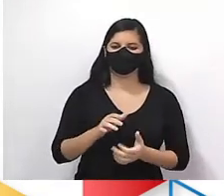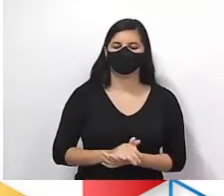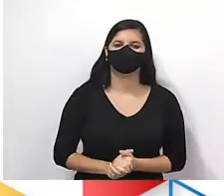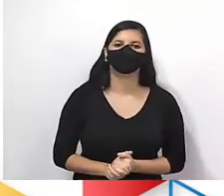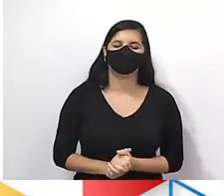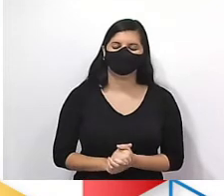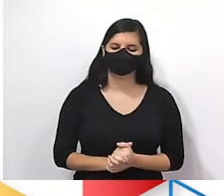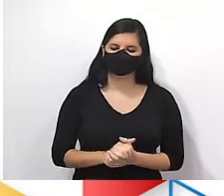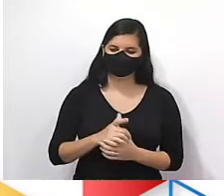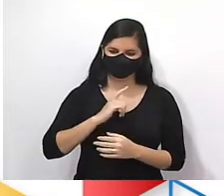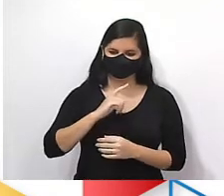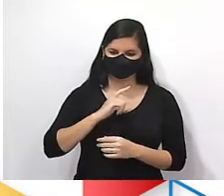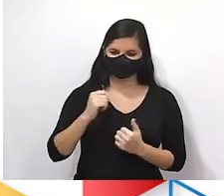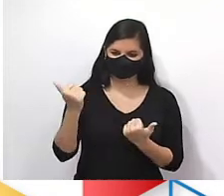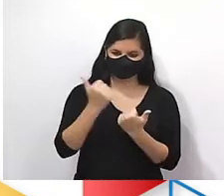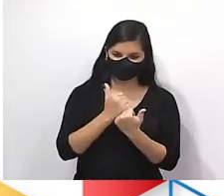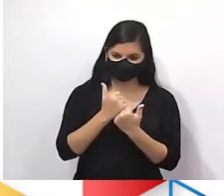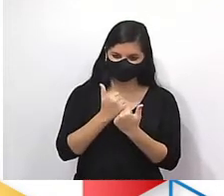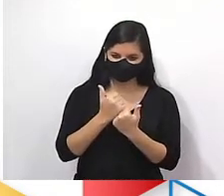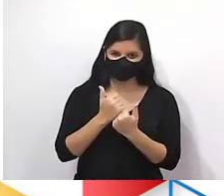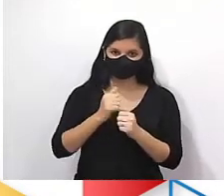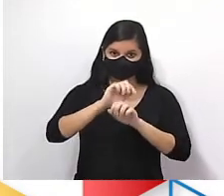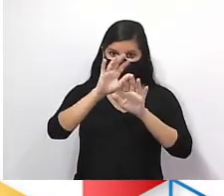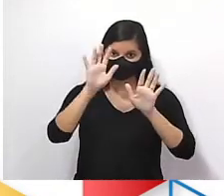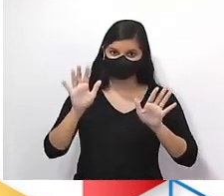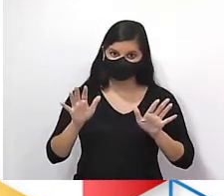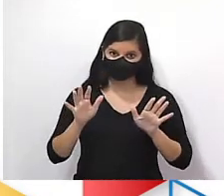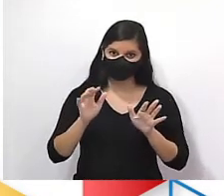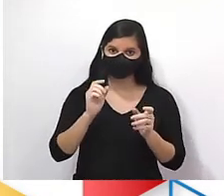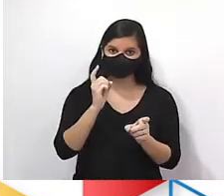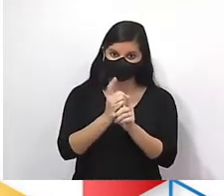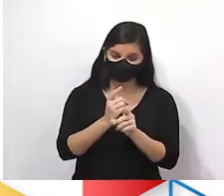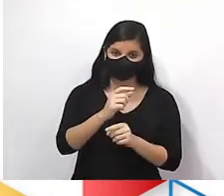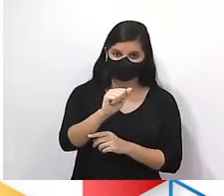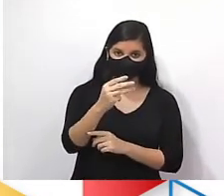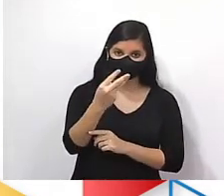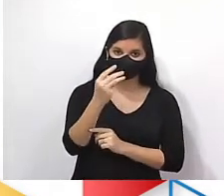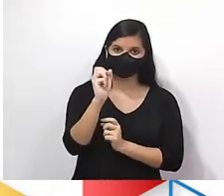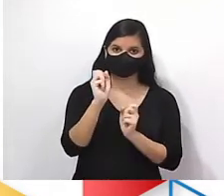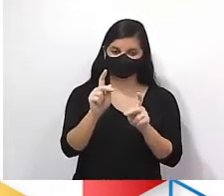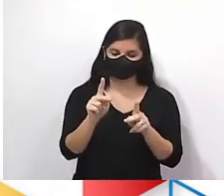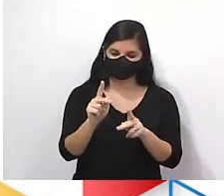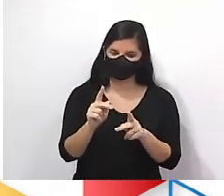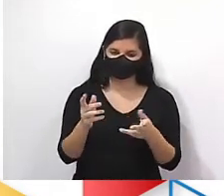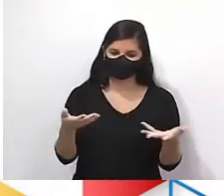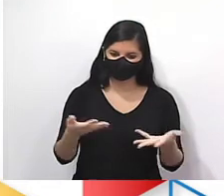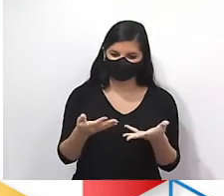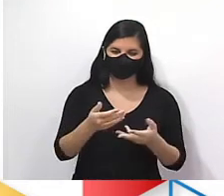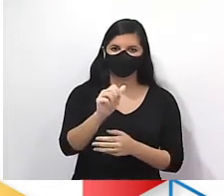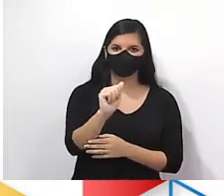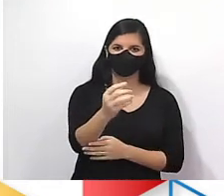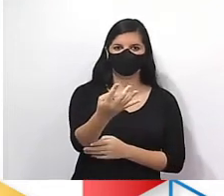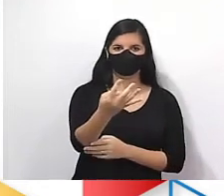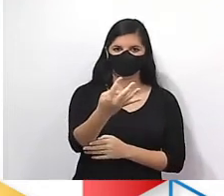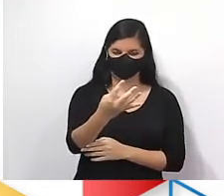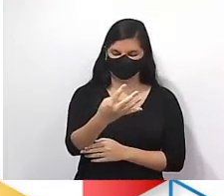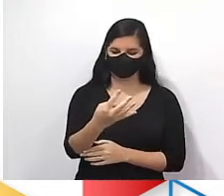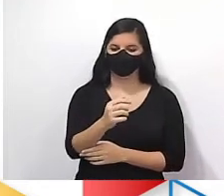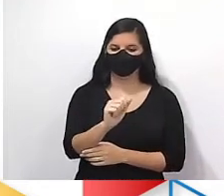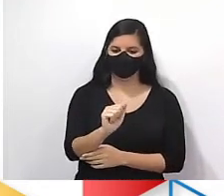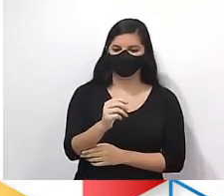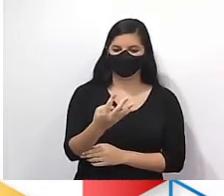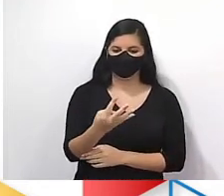Dar-se o sinal do maior e subtrai, tá bom? Tá claro? Achou A3. Vamos calcular agora e achar o A4? Vamos lá.